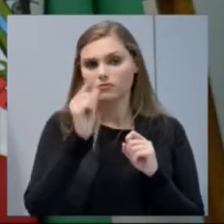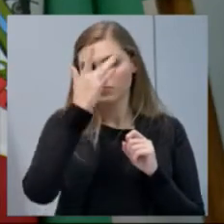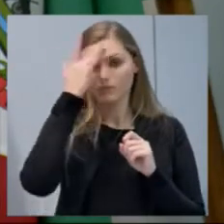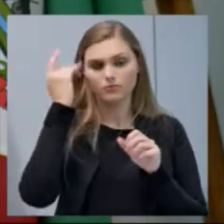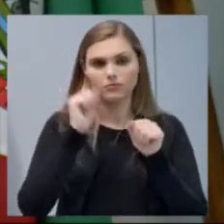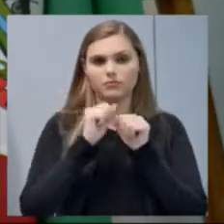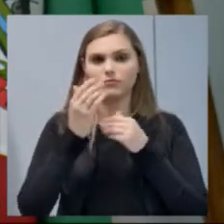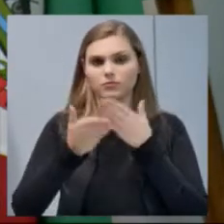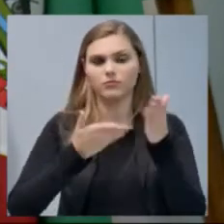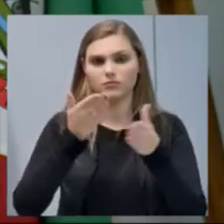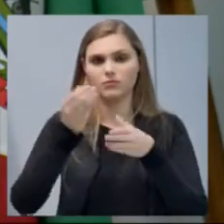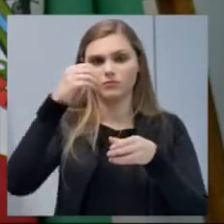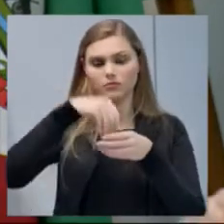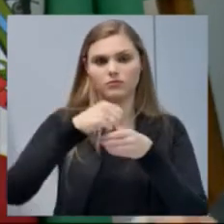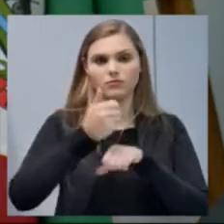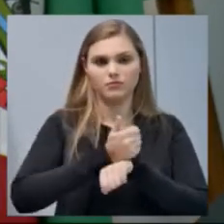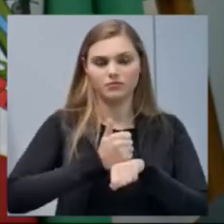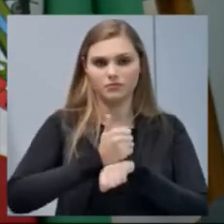para atender lá.